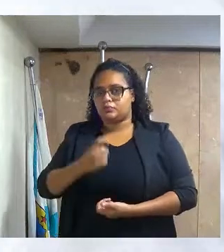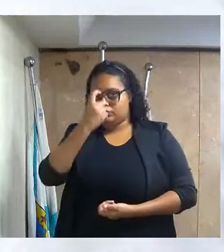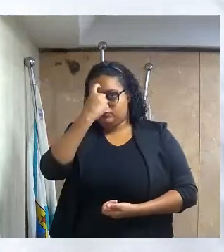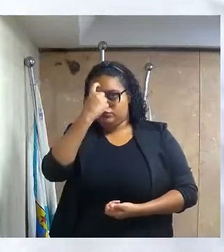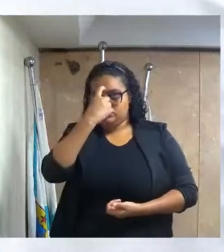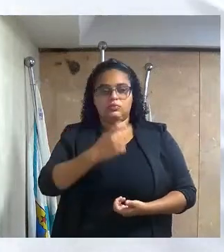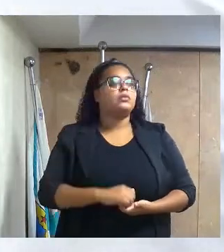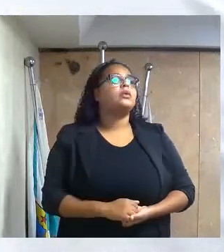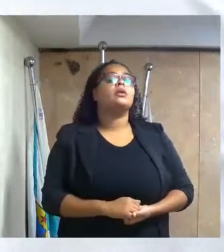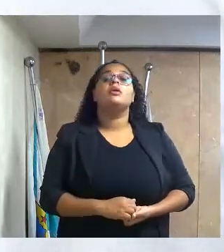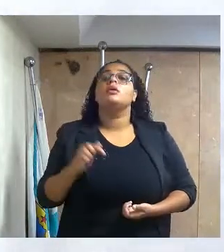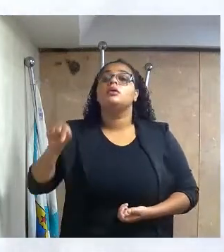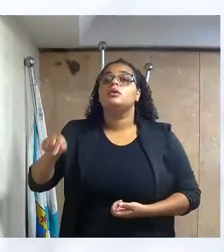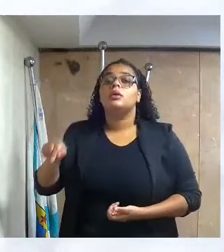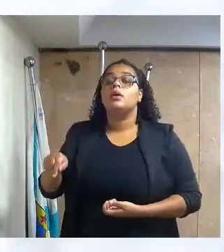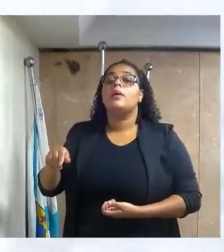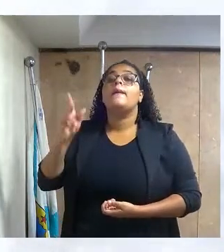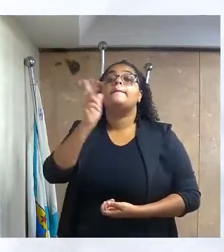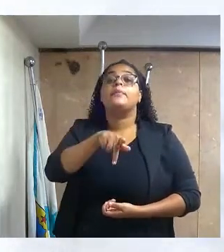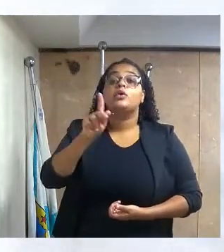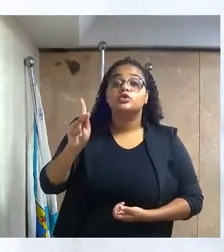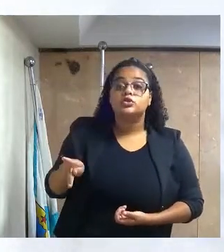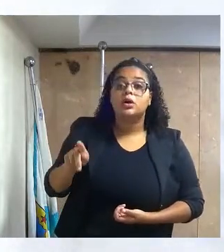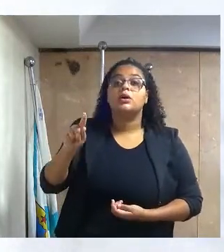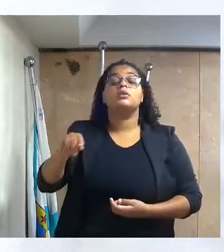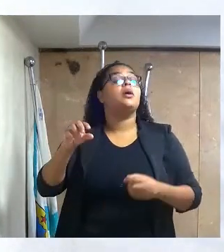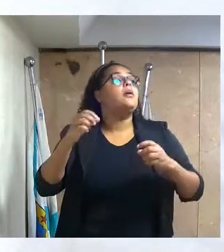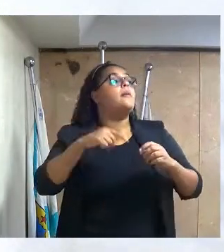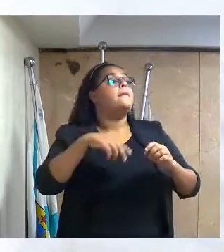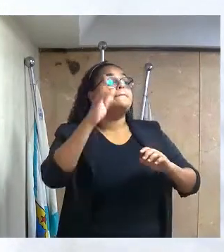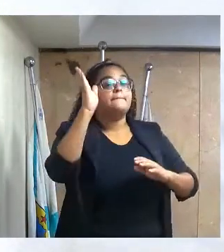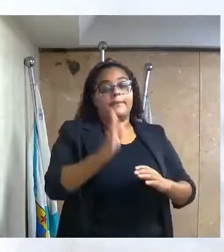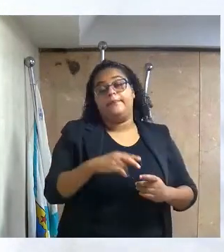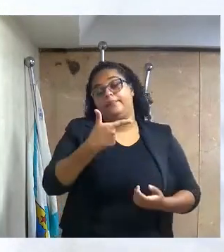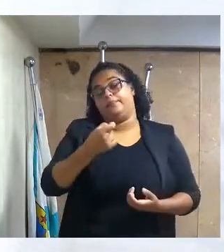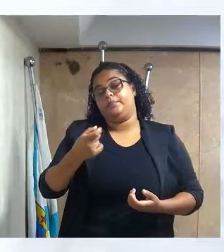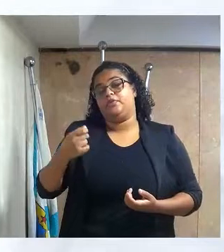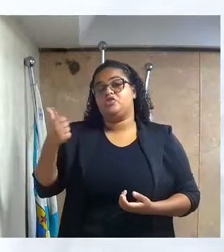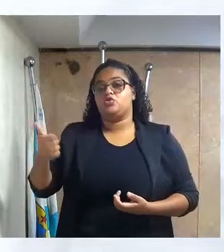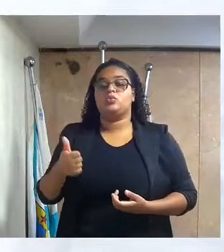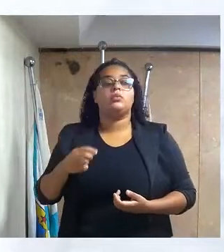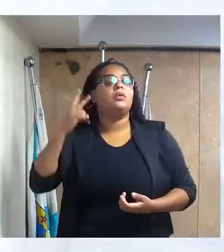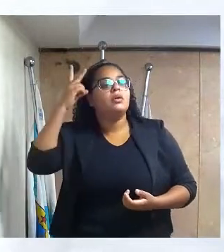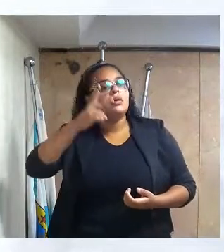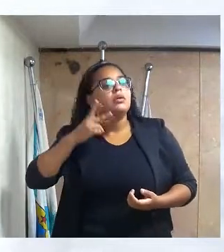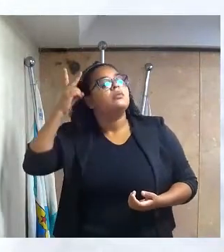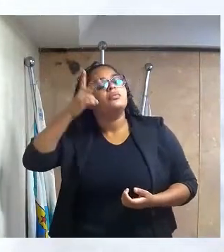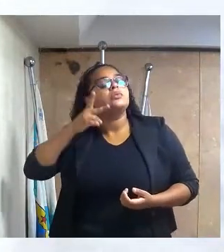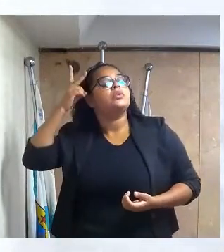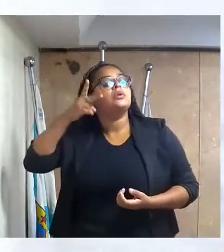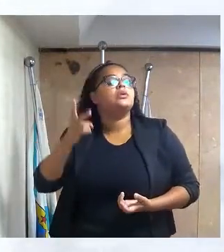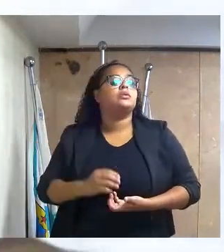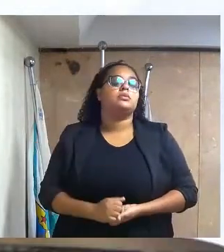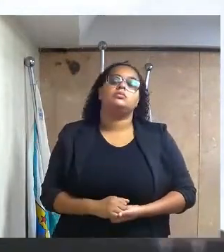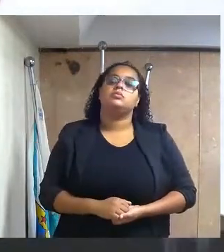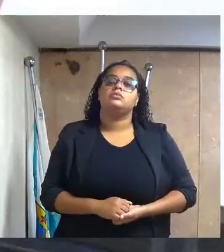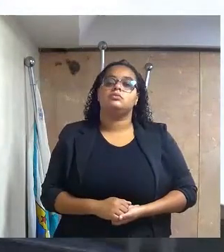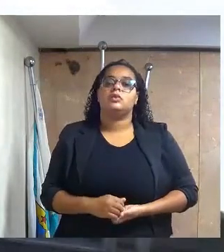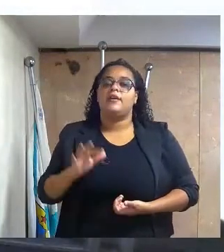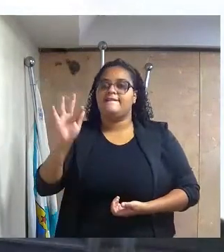Projeto de decreto legislativo 107-2021, da excelentíssima senhora vereadora